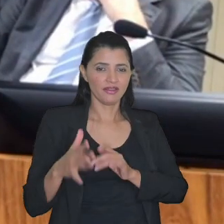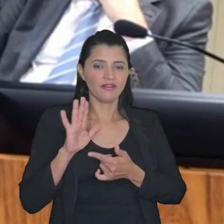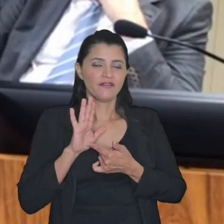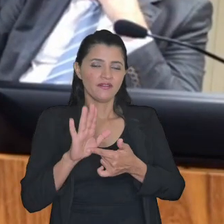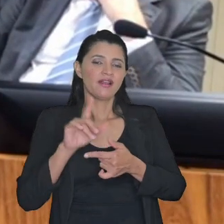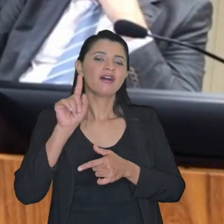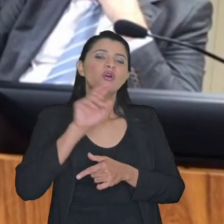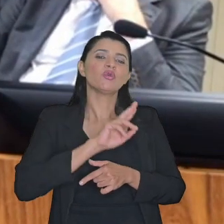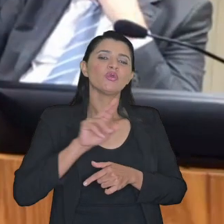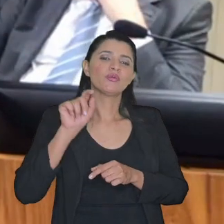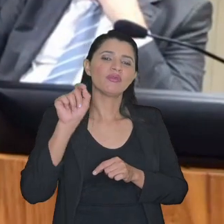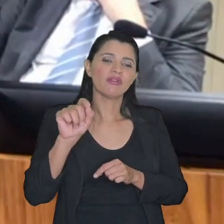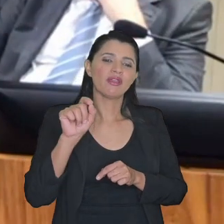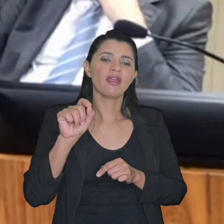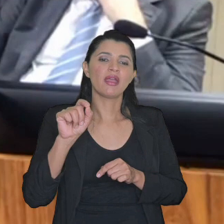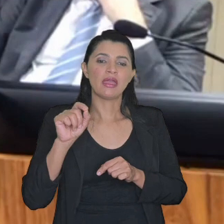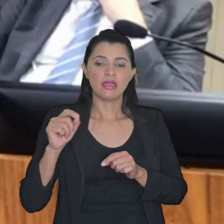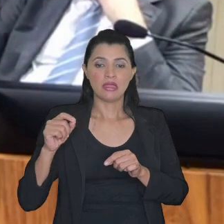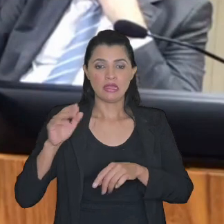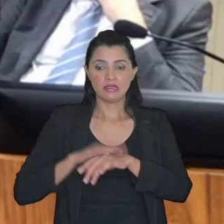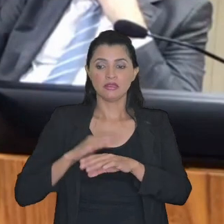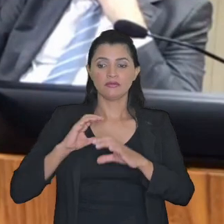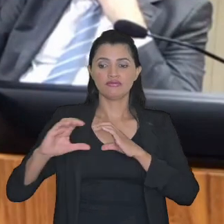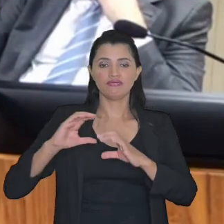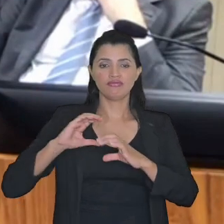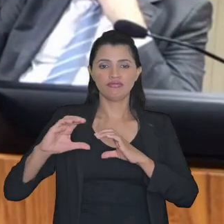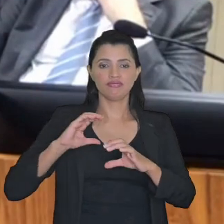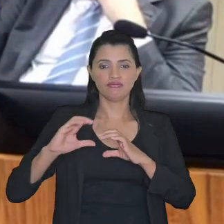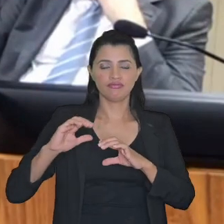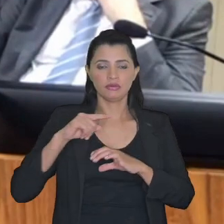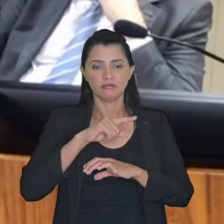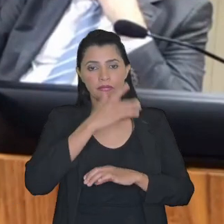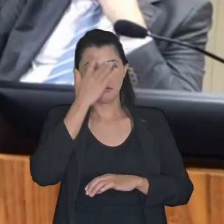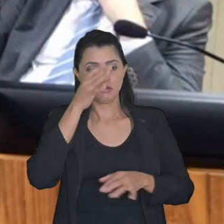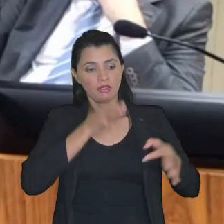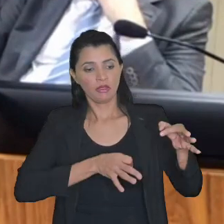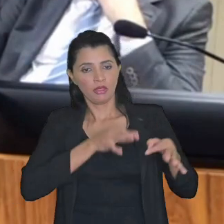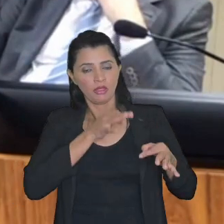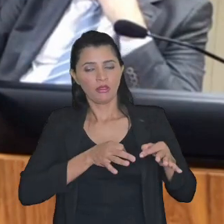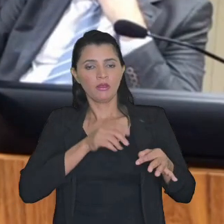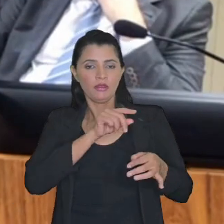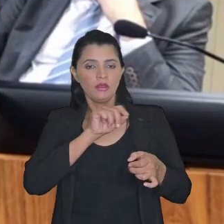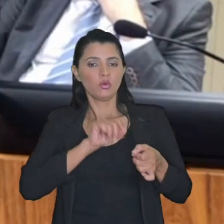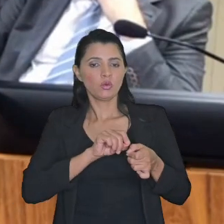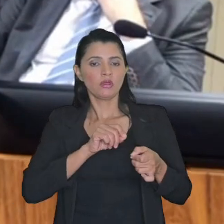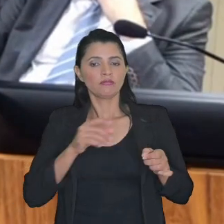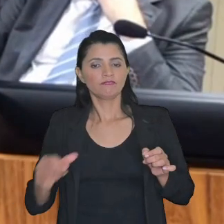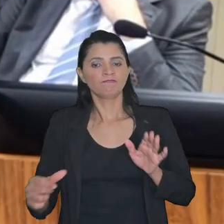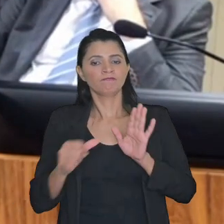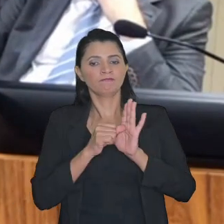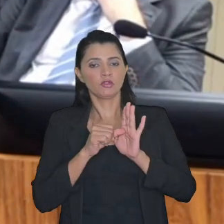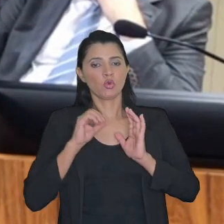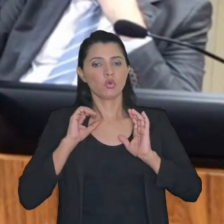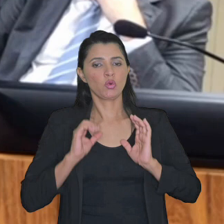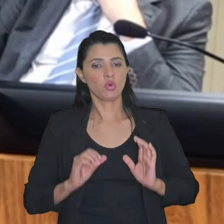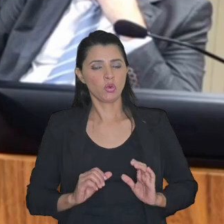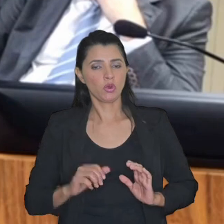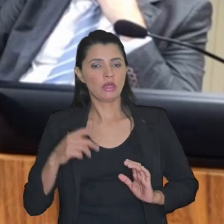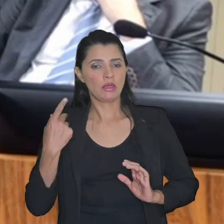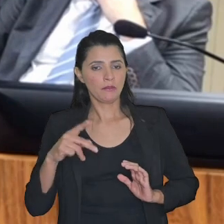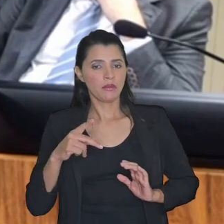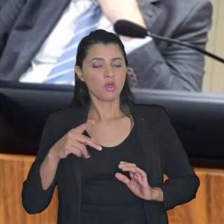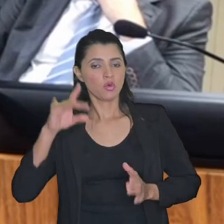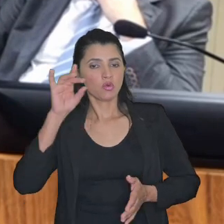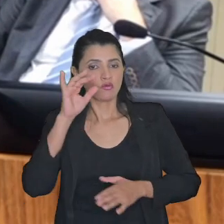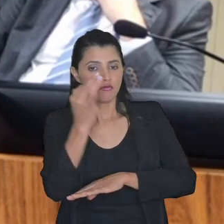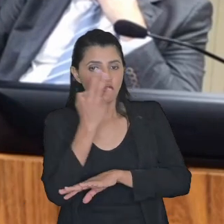deriva desse ato de comunicação para que a autoridade judicial fixe o comportamento